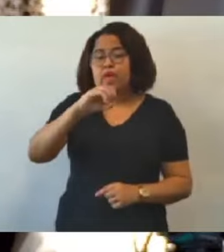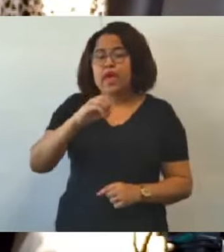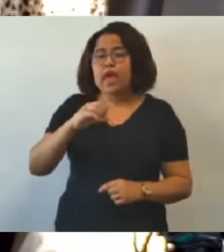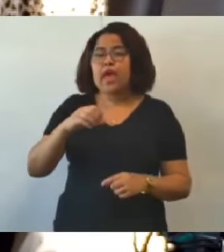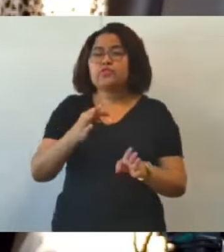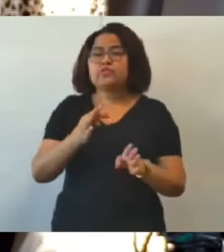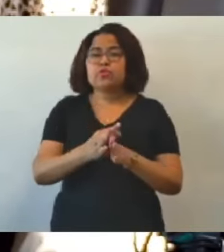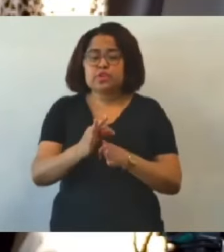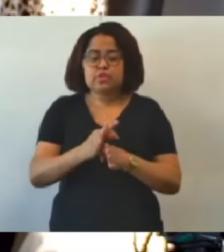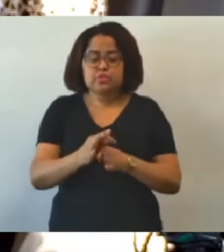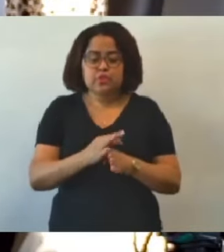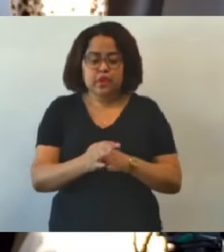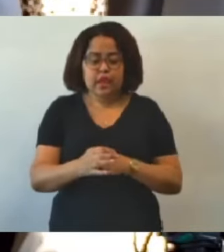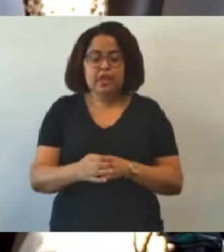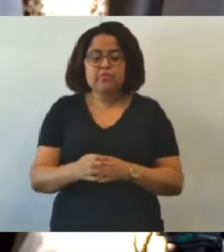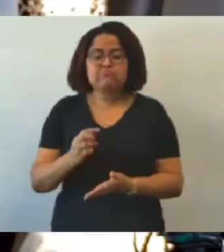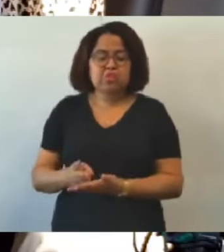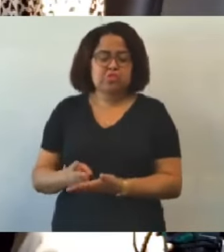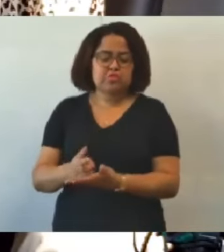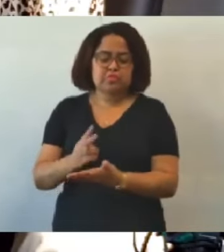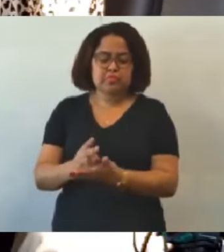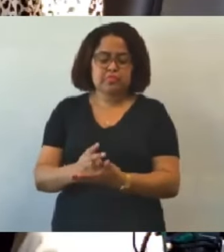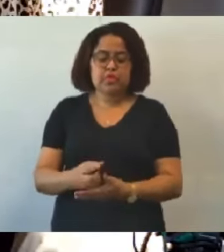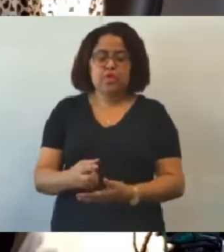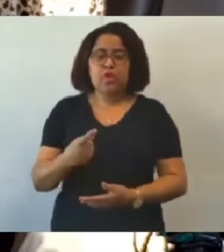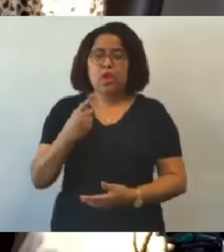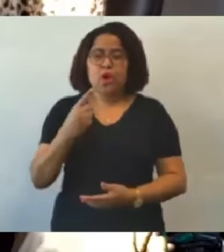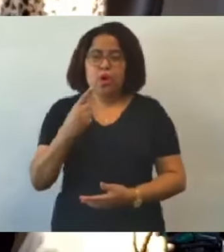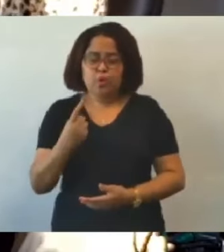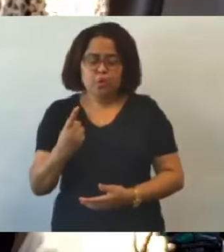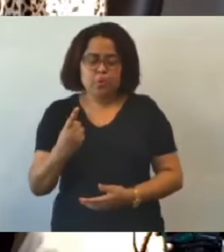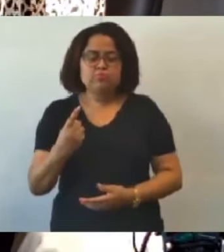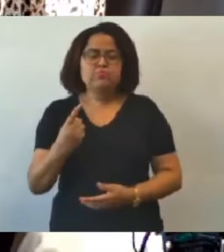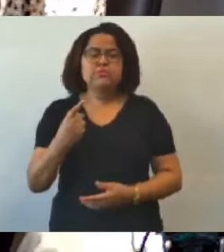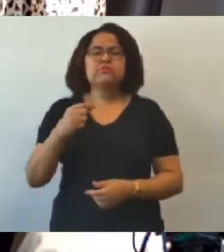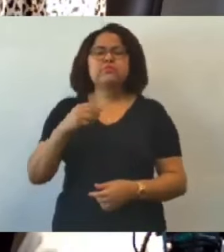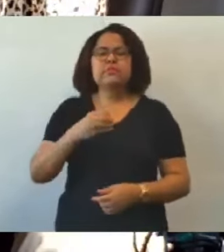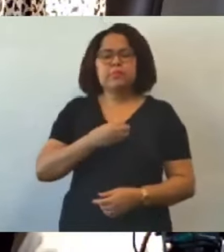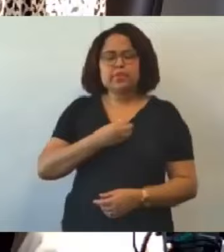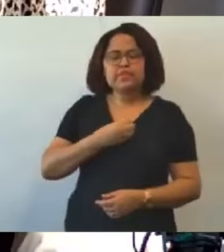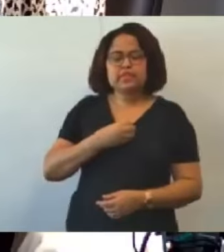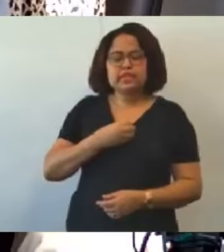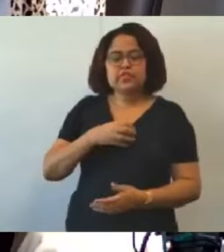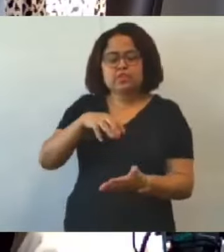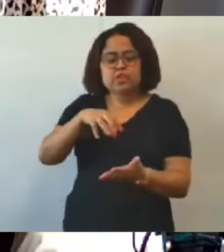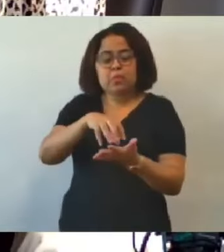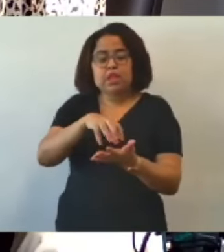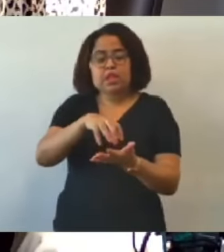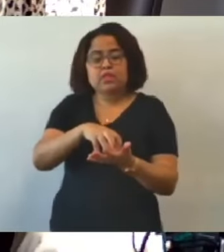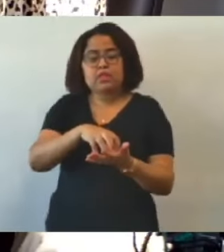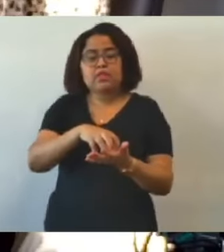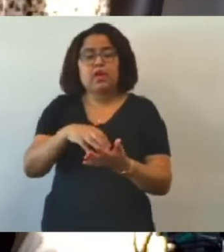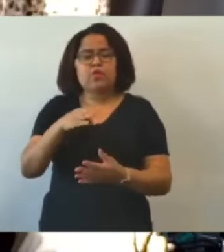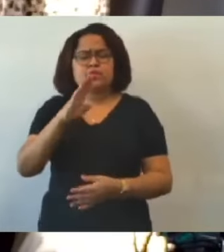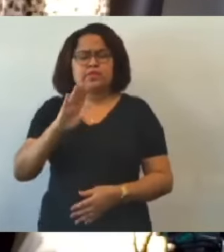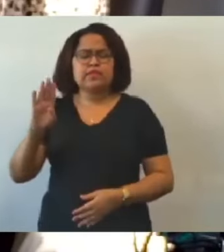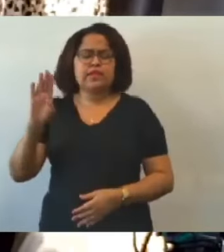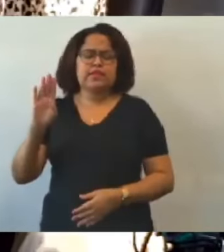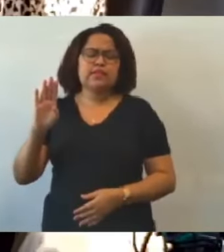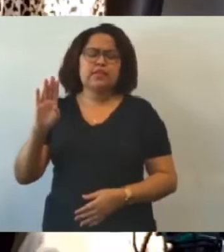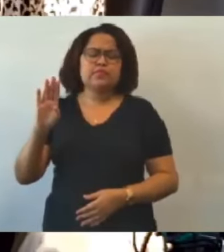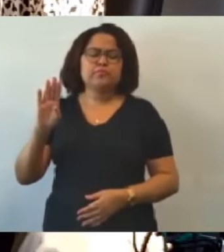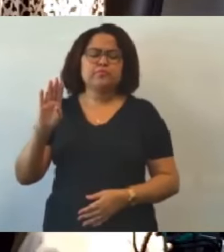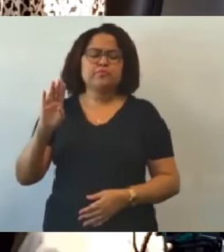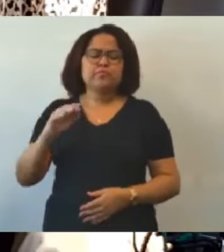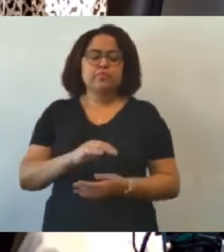tutelares em funcionamento destes. Um está presente em cada uma das regionais, que é um plantão centralizado, que cobre tanto o período noturno e os finais de